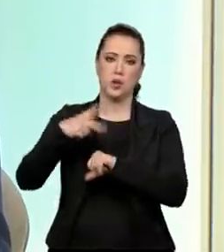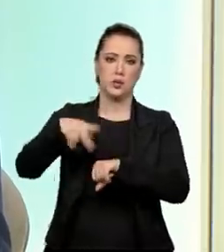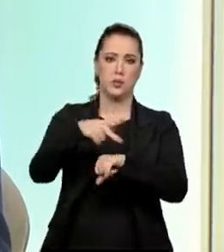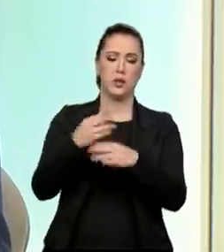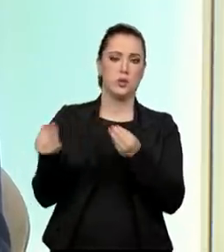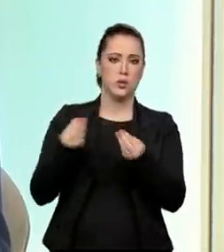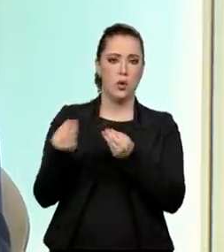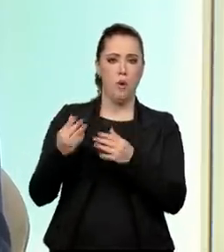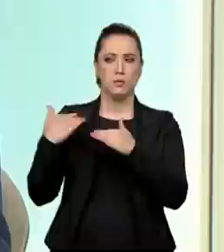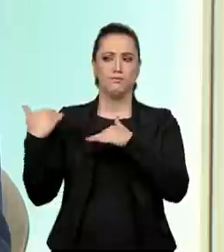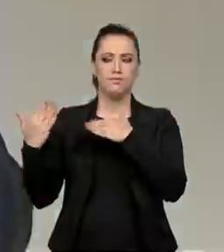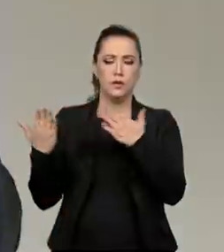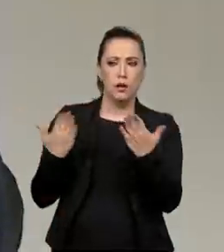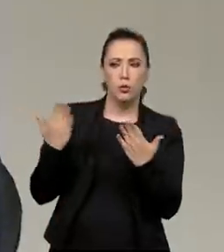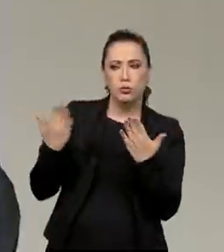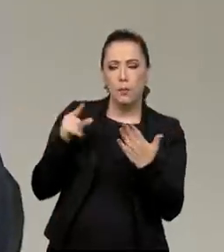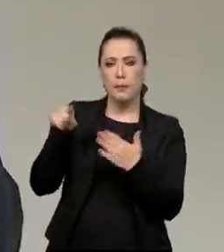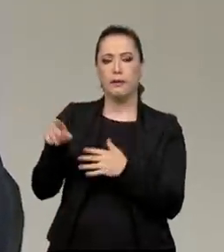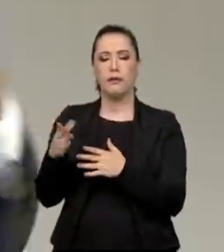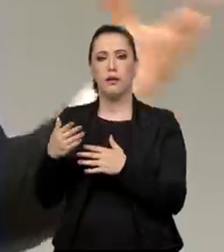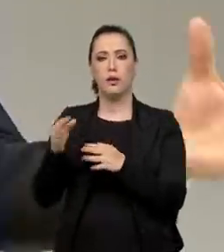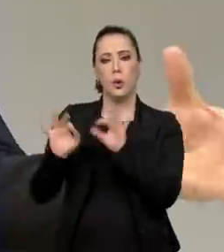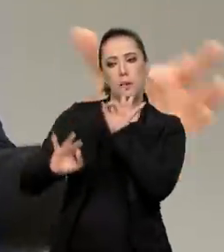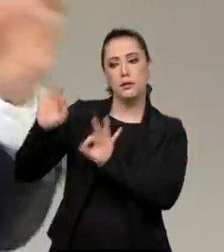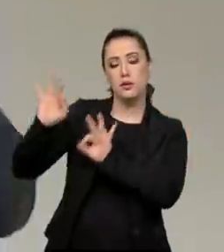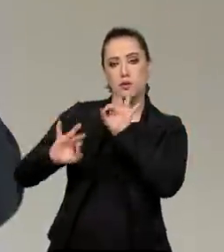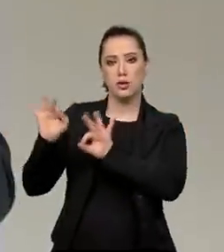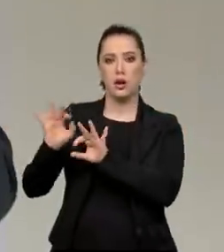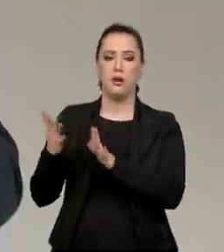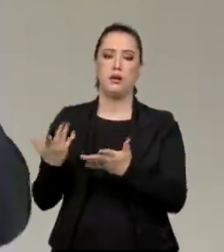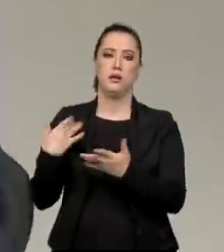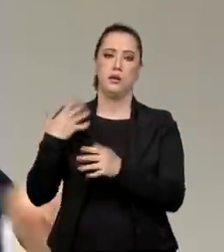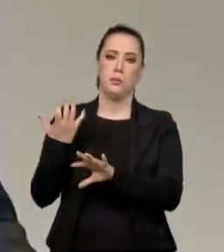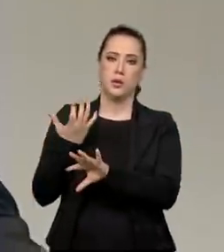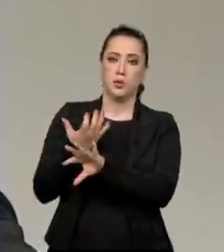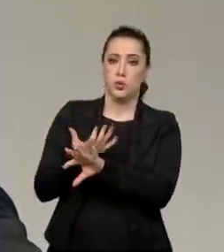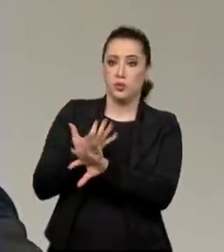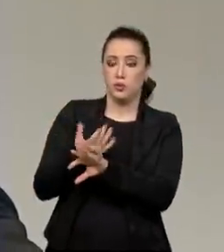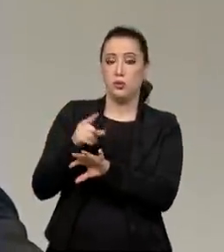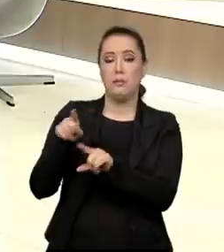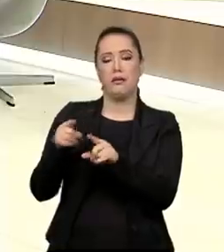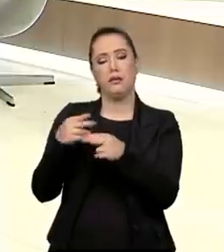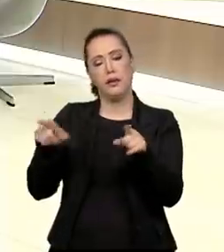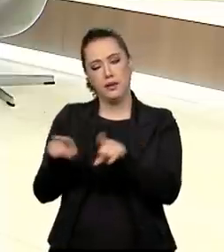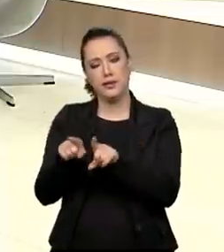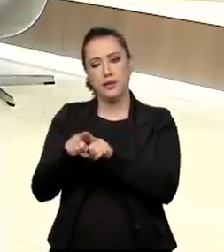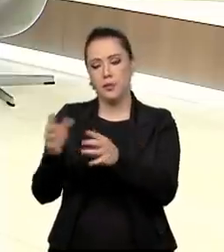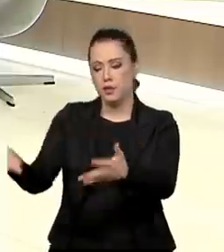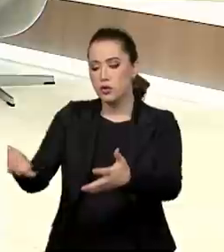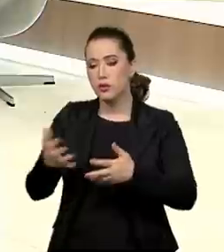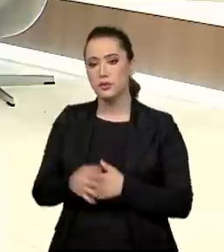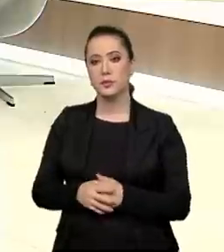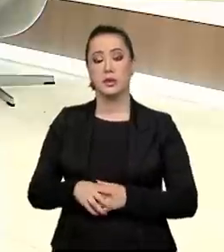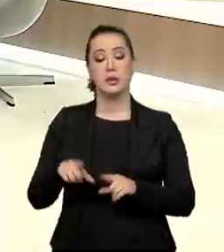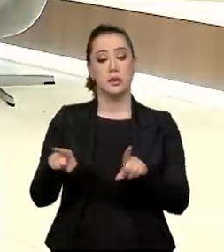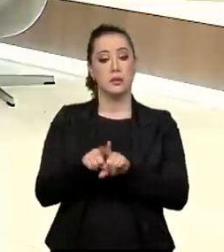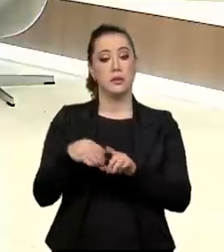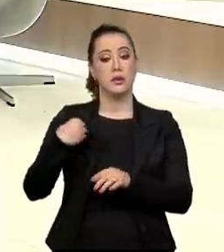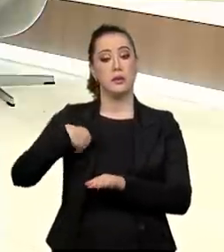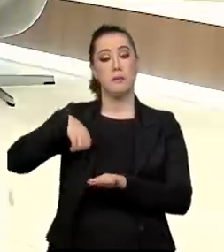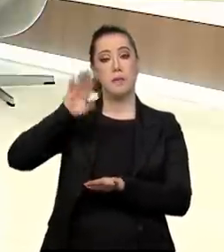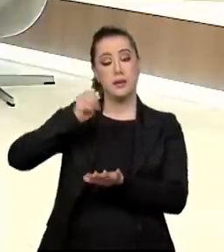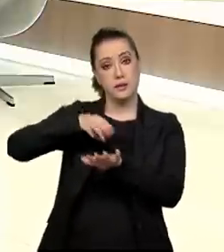como é que está sendo equacionado, equacionado essa questão de conteúdo e de acolhimento. E divulgar as redes sociais do Ministério, né? Mais